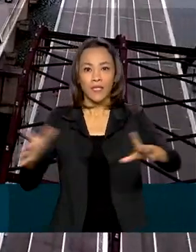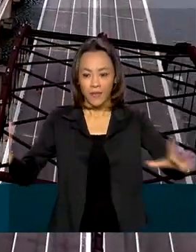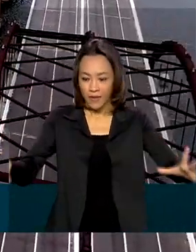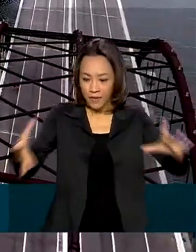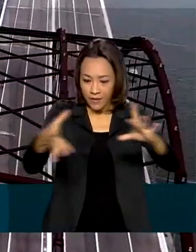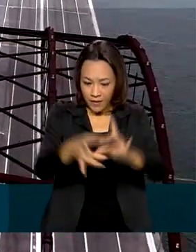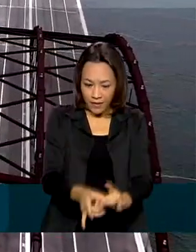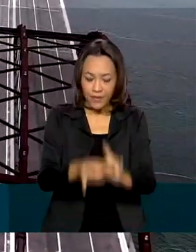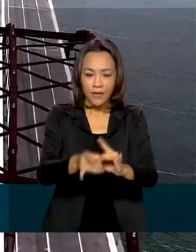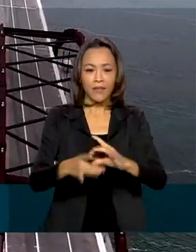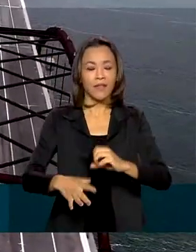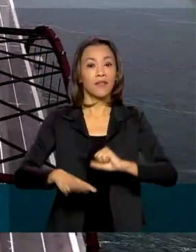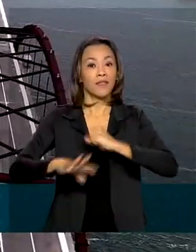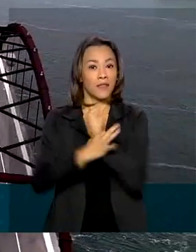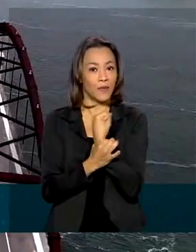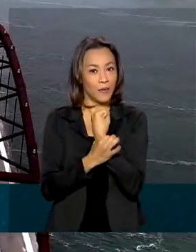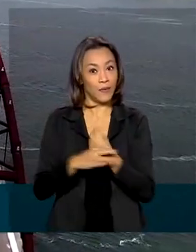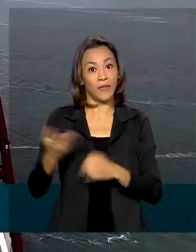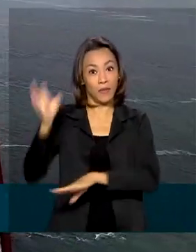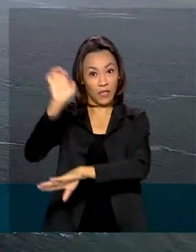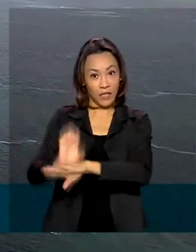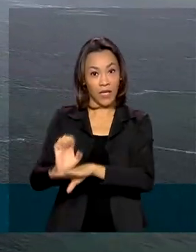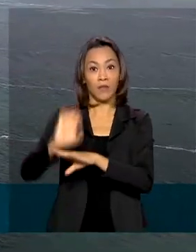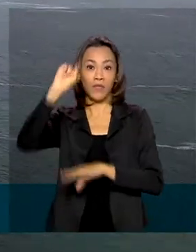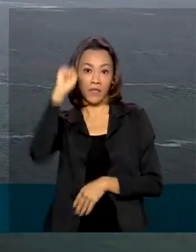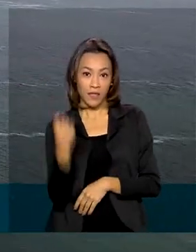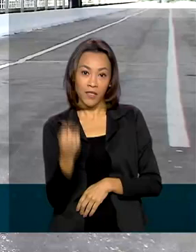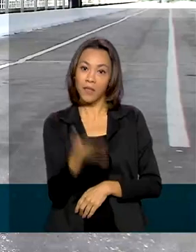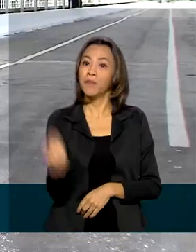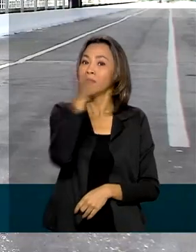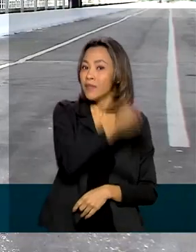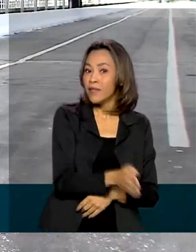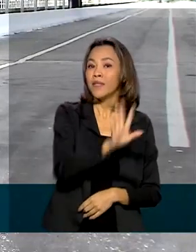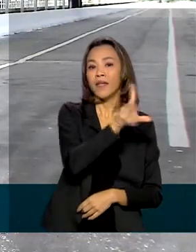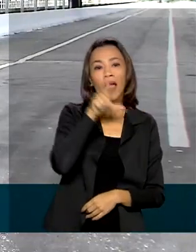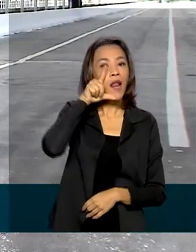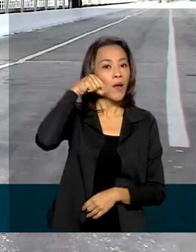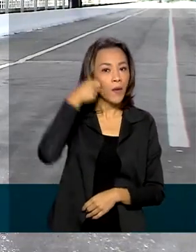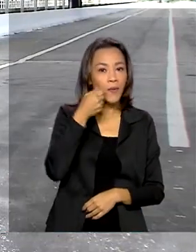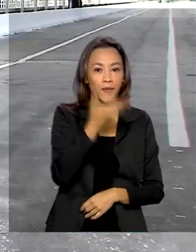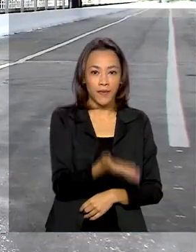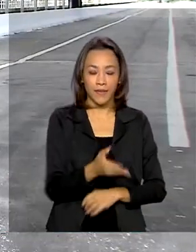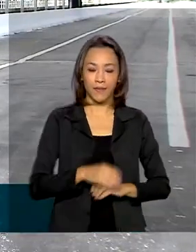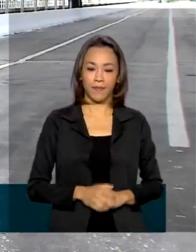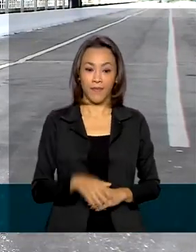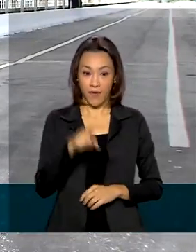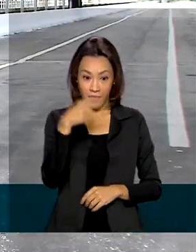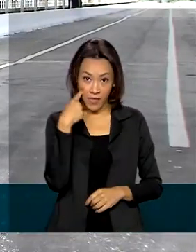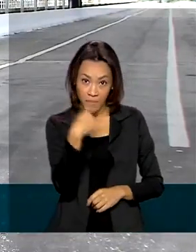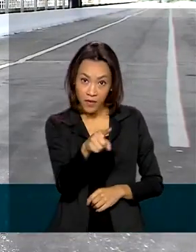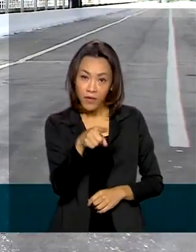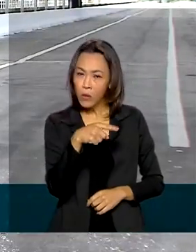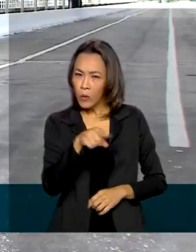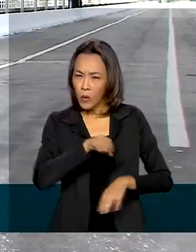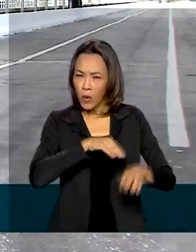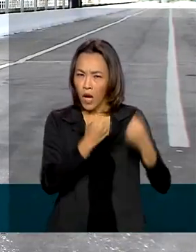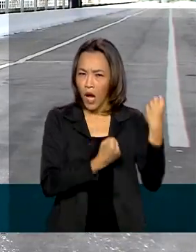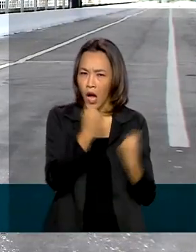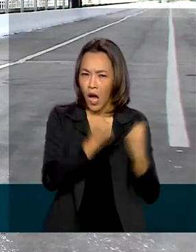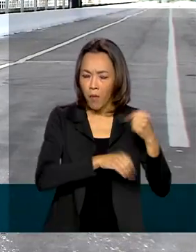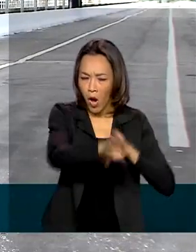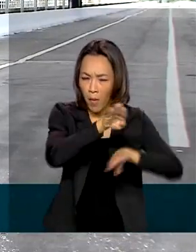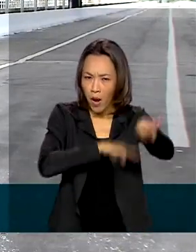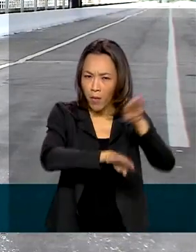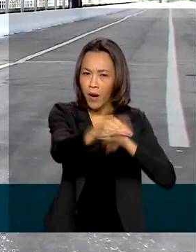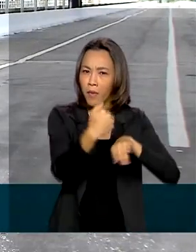e mais segura entre os estados de Sergipe e Alagoas. Este é o movimento de ônibus, caminhões e carros na